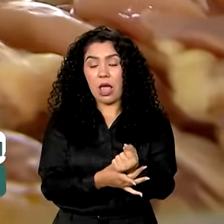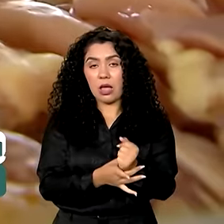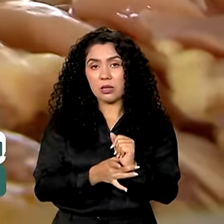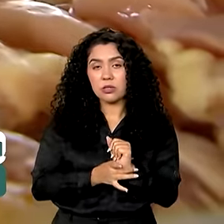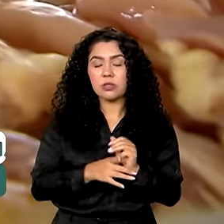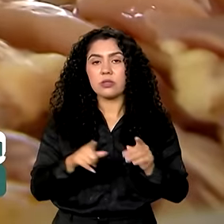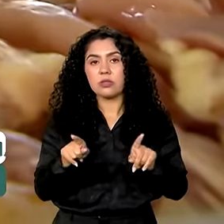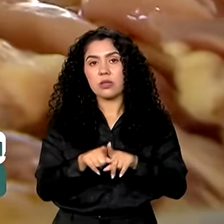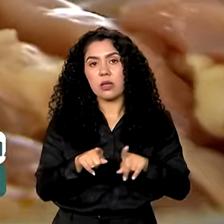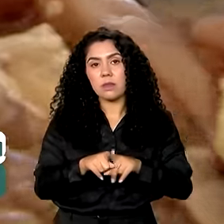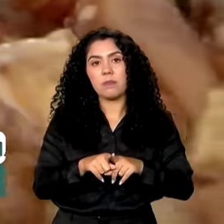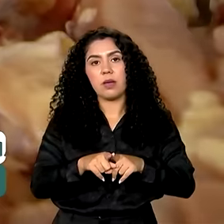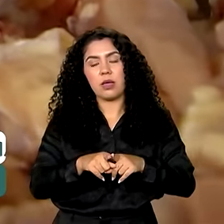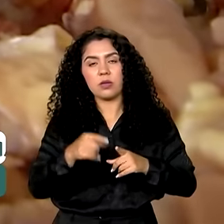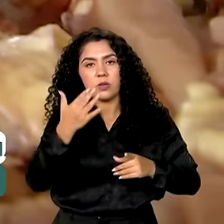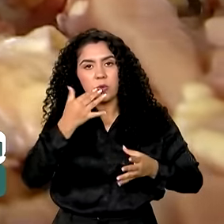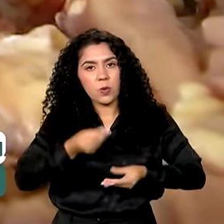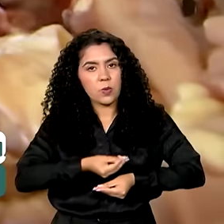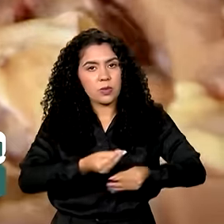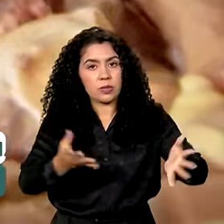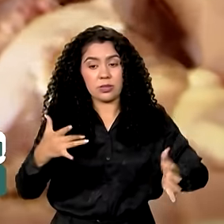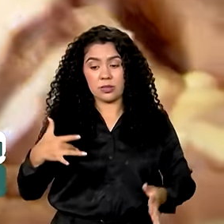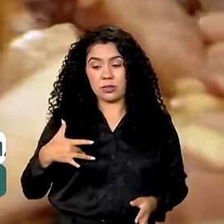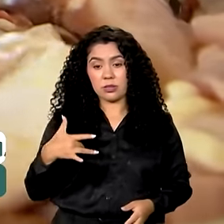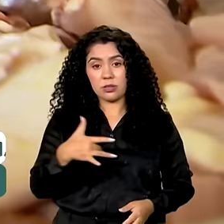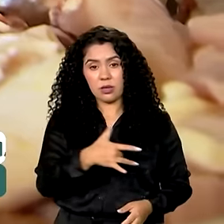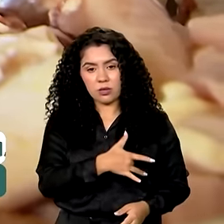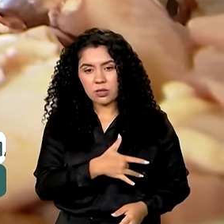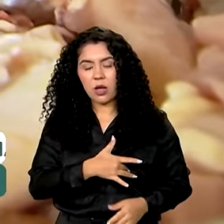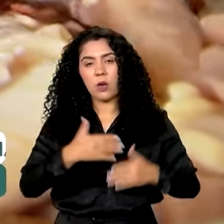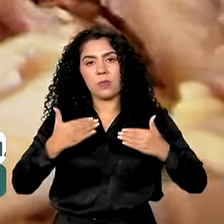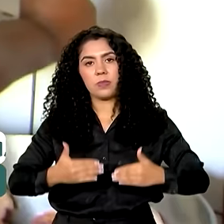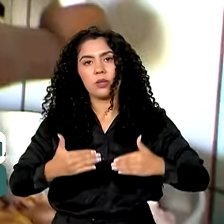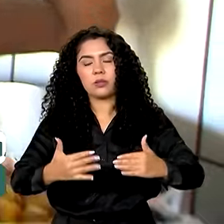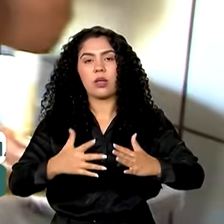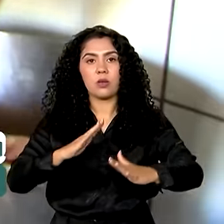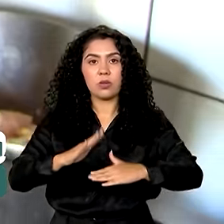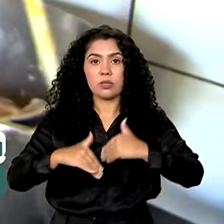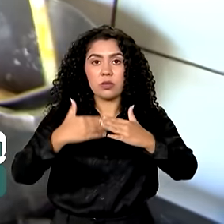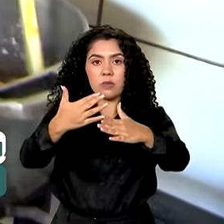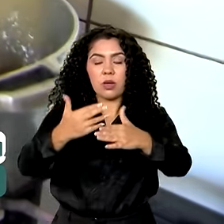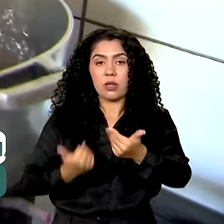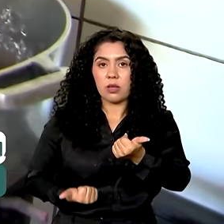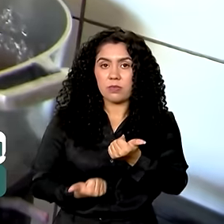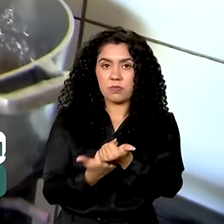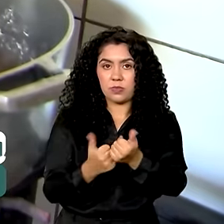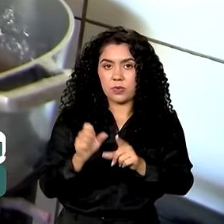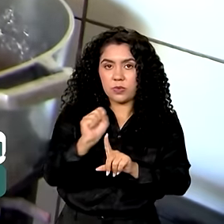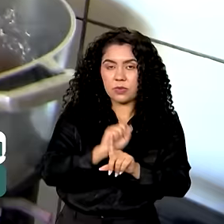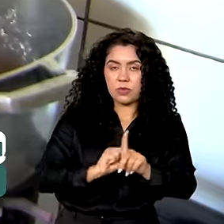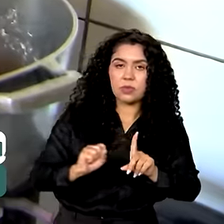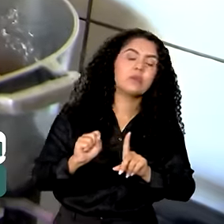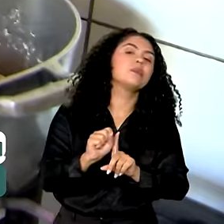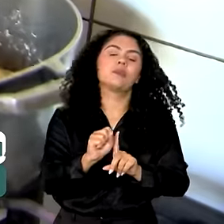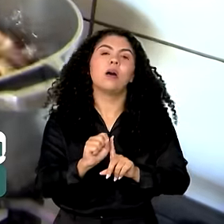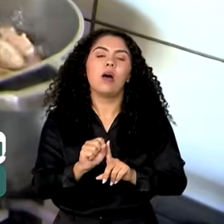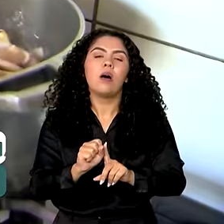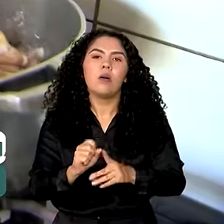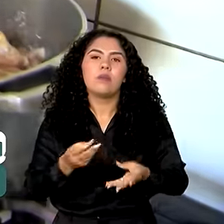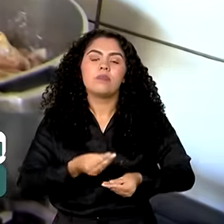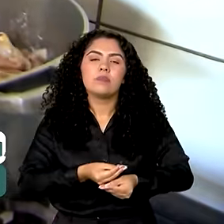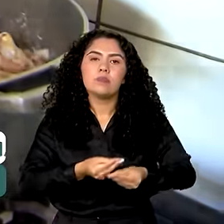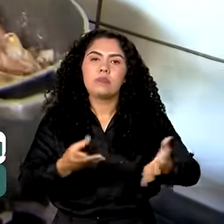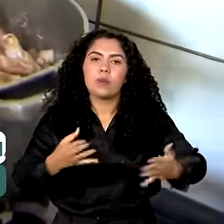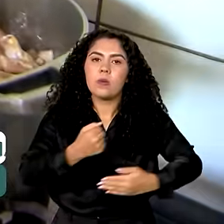de pratos saudáveis e nutritivos, o Ministério do Desenvolvimento e Assistência Social incluiu as cozinhas